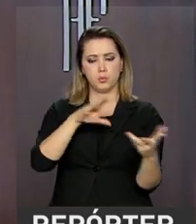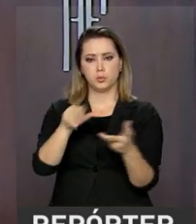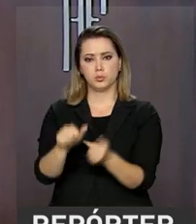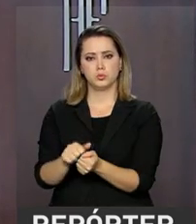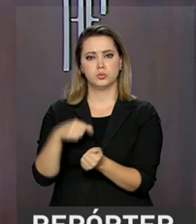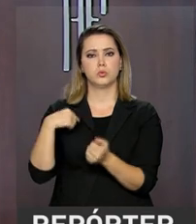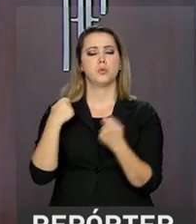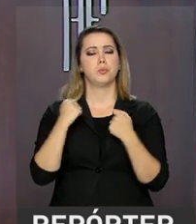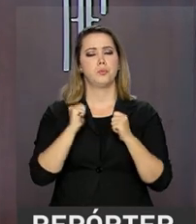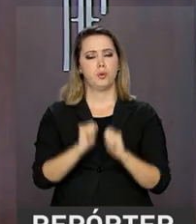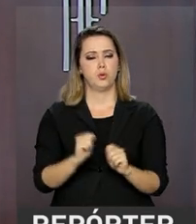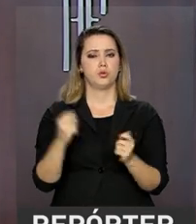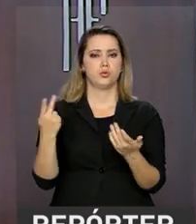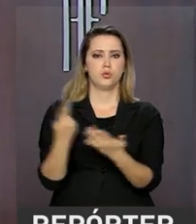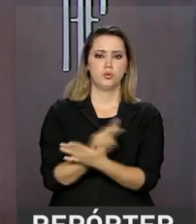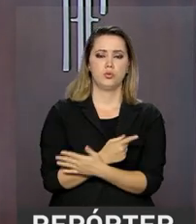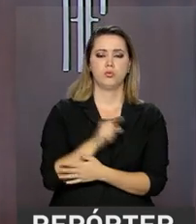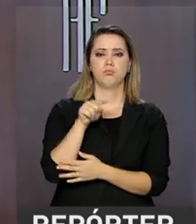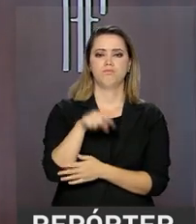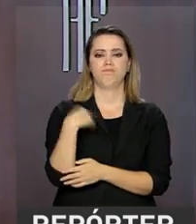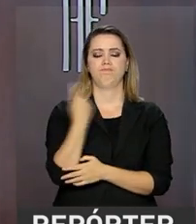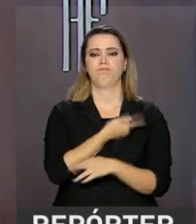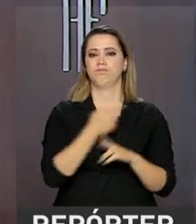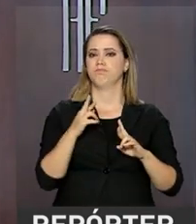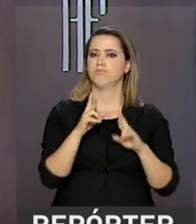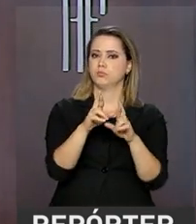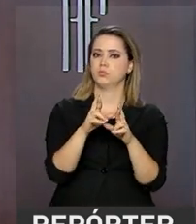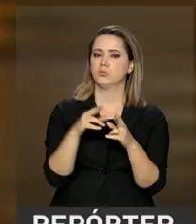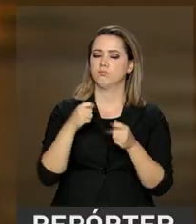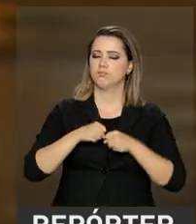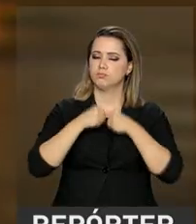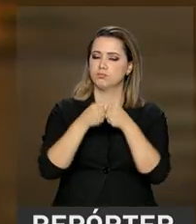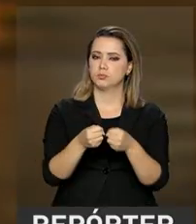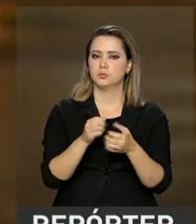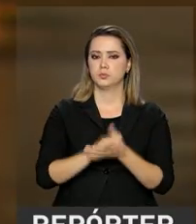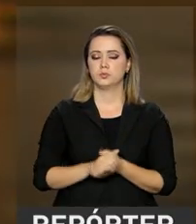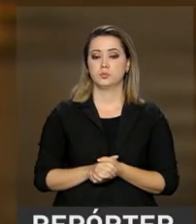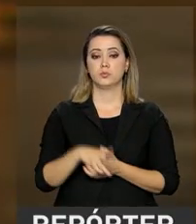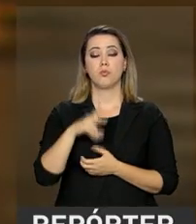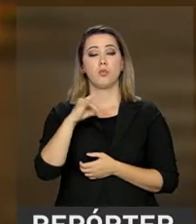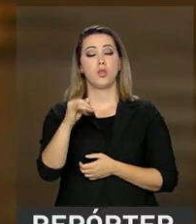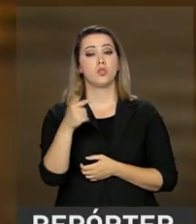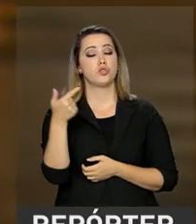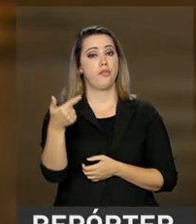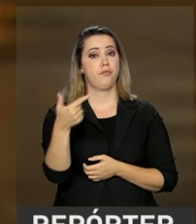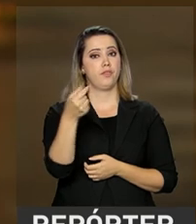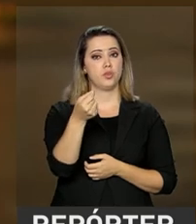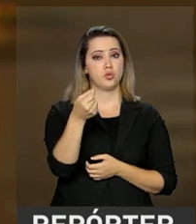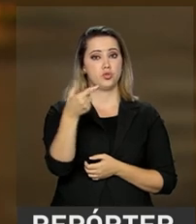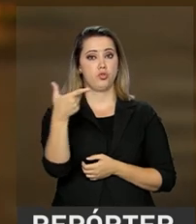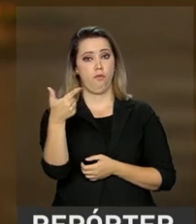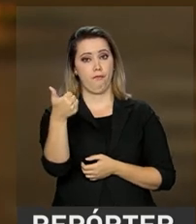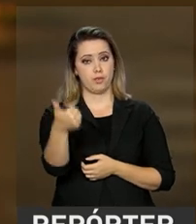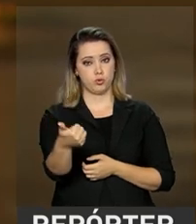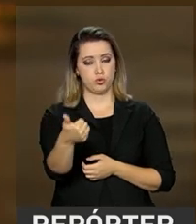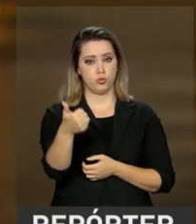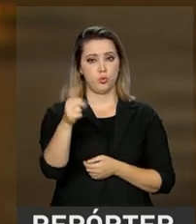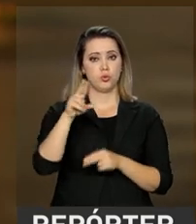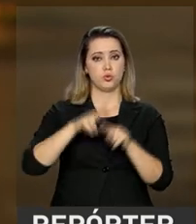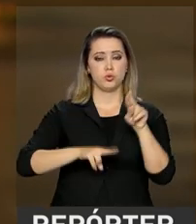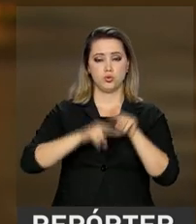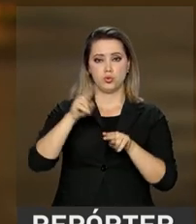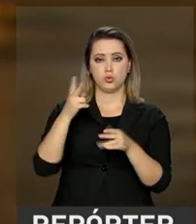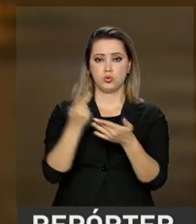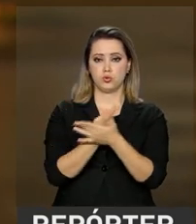poderão se concretizar. Essa é a nossa expectativa e o nosso empenho. E nos dias 20 e 21 de julho ocorre em Mendoza, na Argentina,